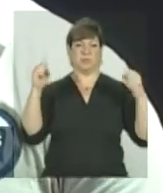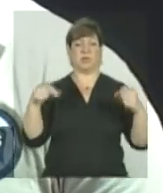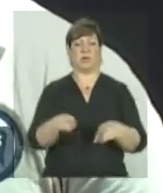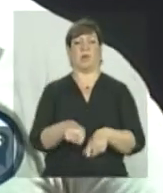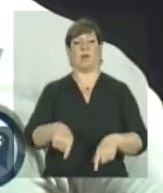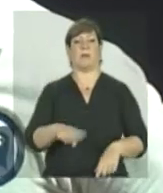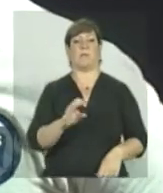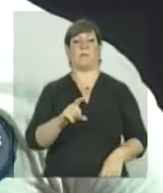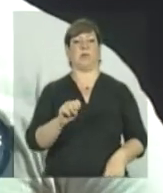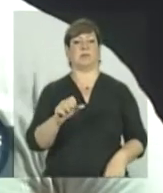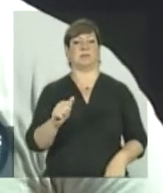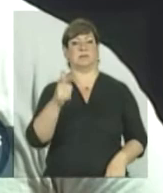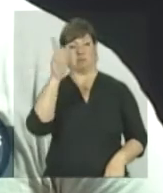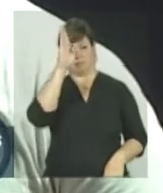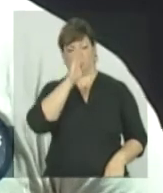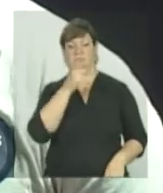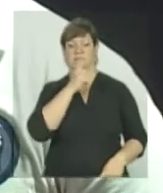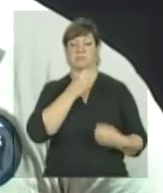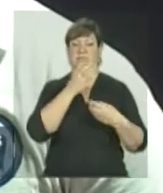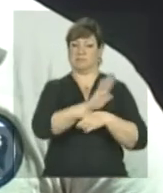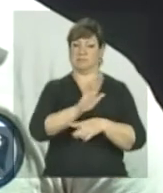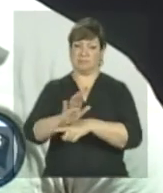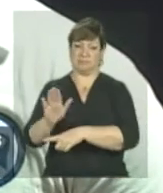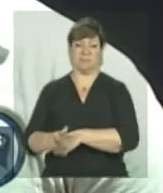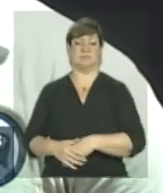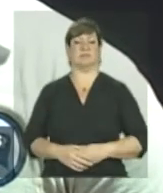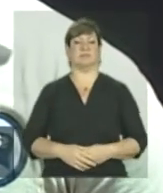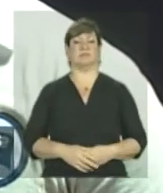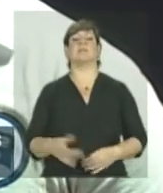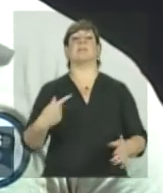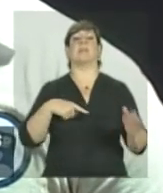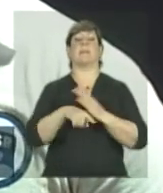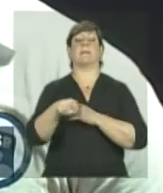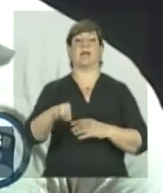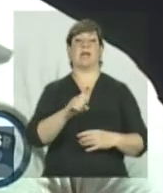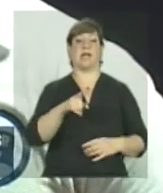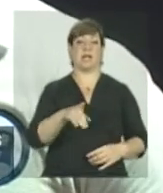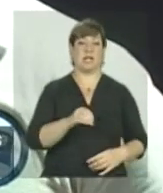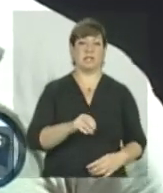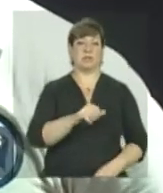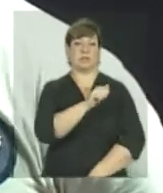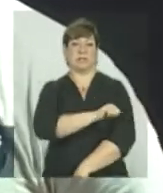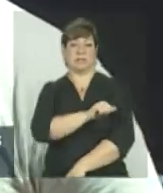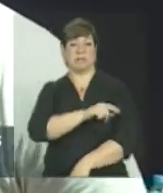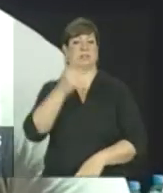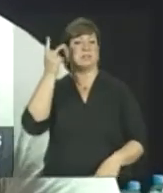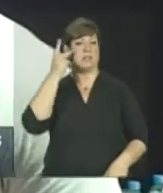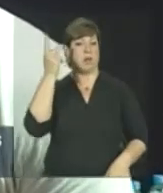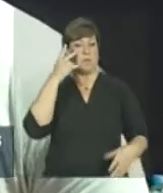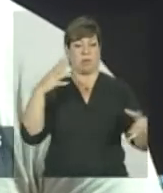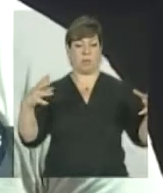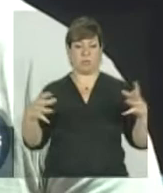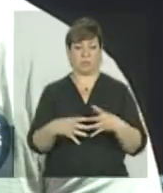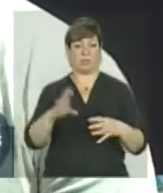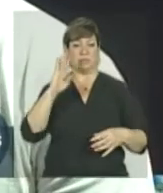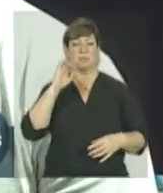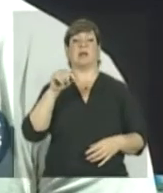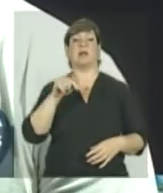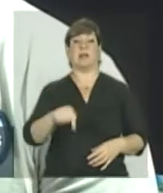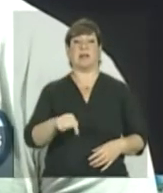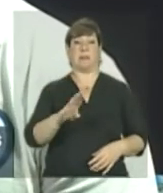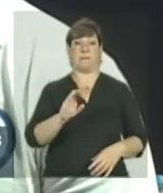Atleta. Há pouco você falou que esses patrocínios estão concentrados no eixo Rio-São Paulo. O Bolsa Atleta é uma possibilidade de